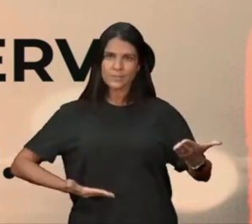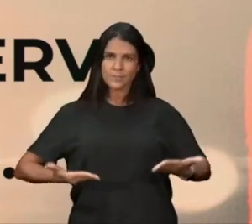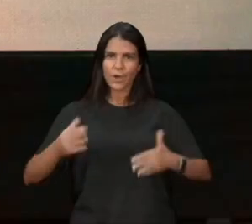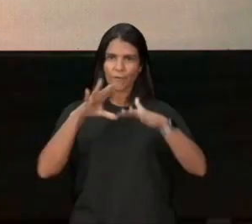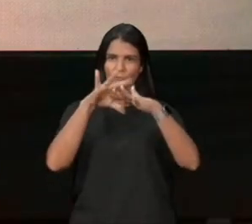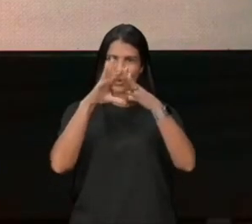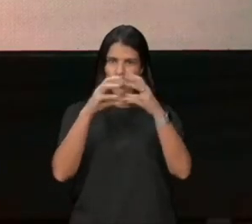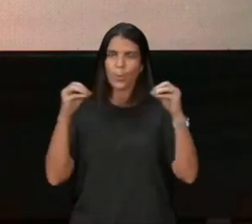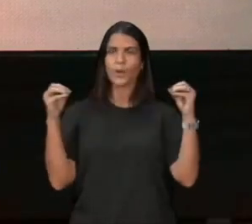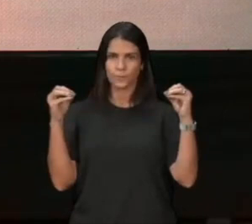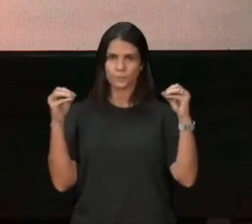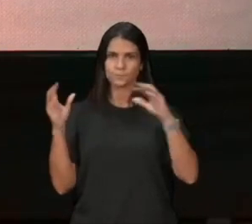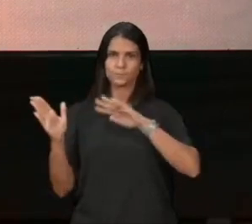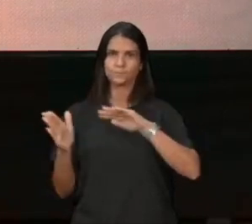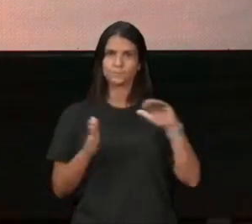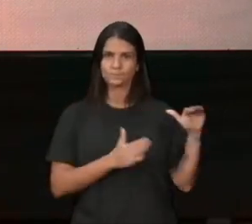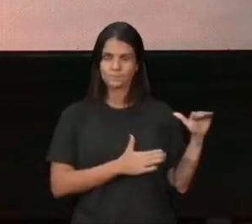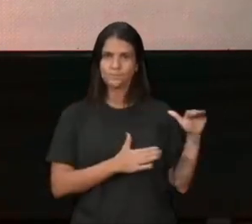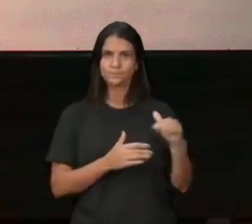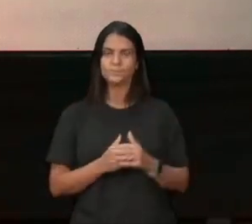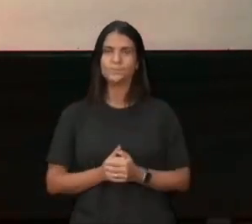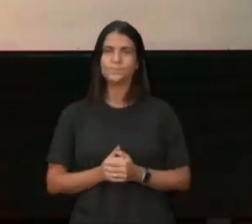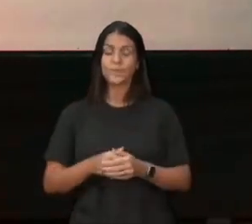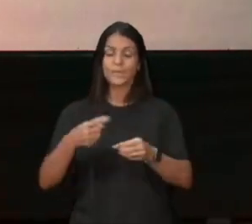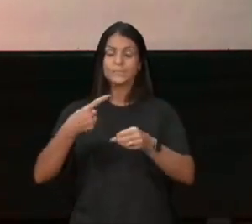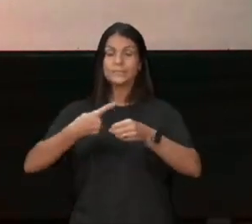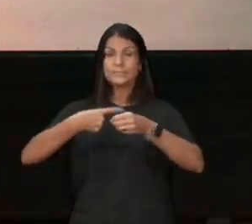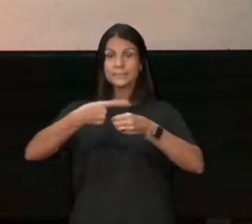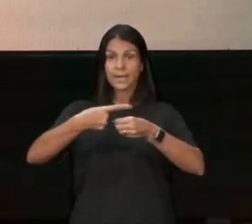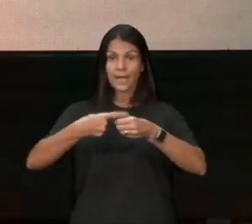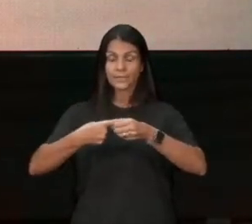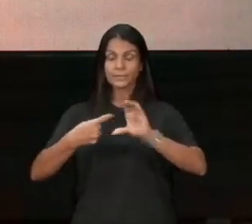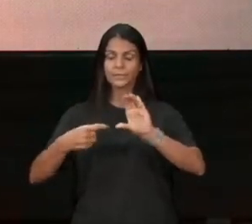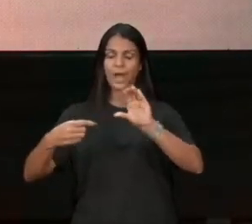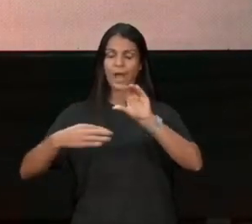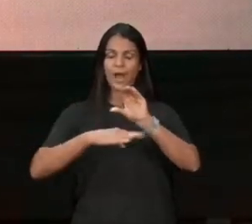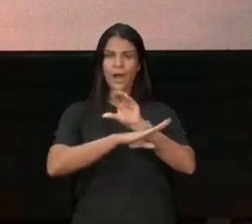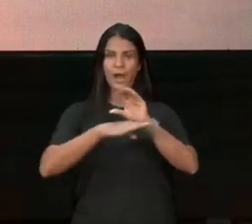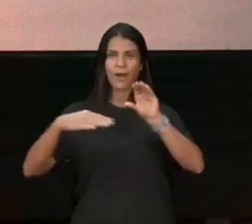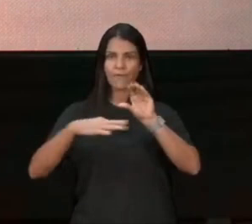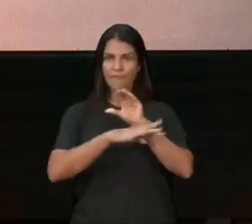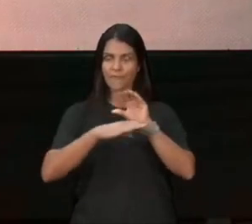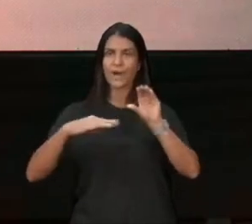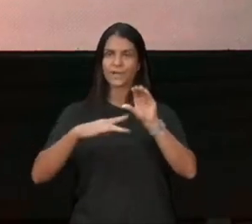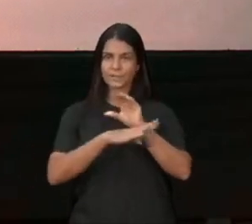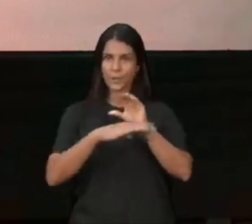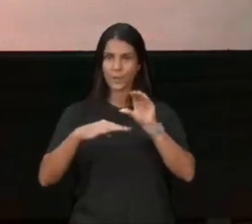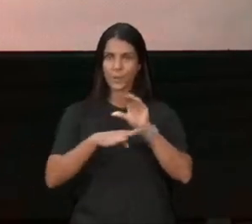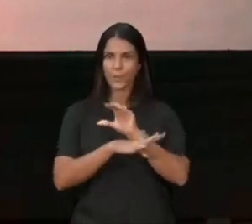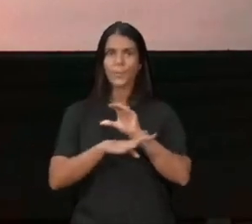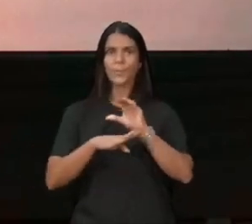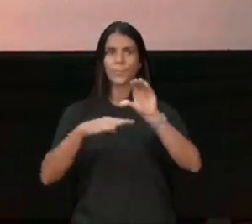querido, Cafarnaum era uma das grandes cidades da Galiléia, Jerusalém fica na Judéia, e então